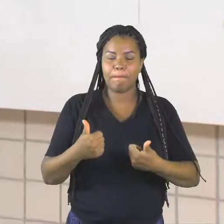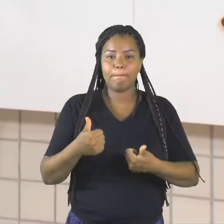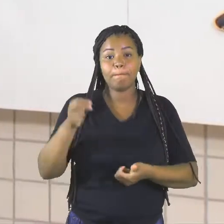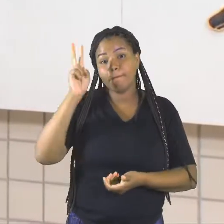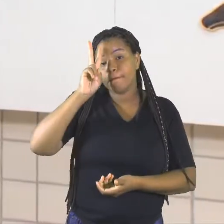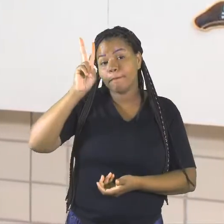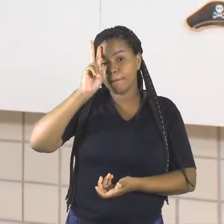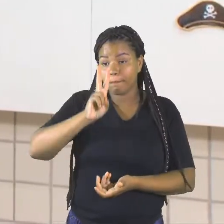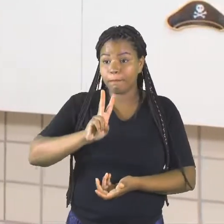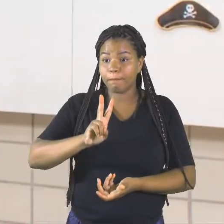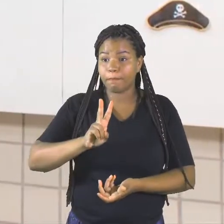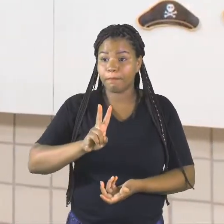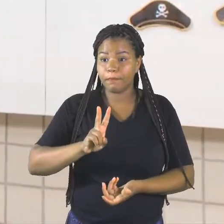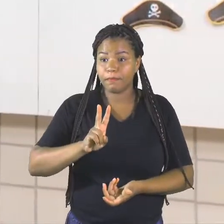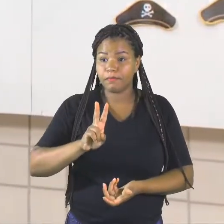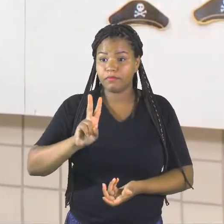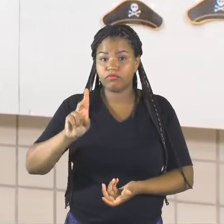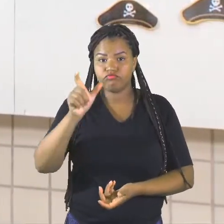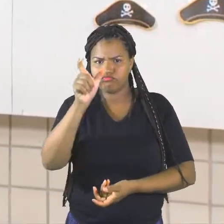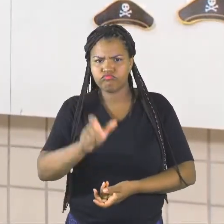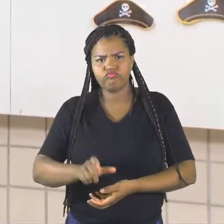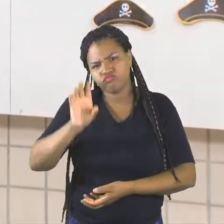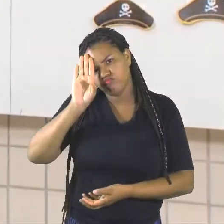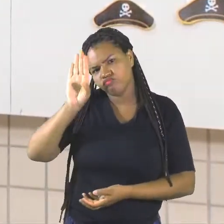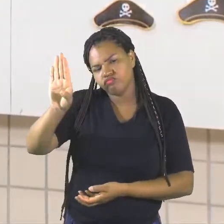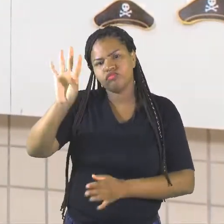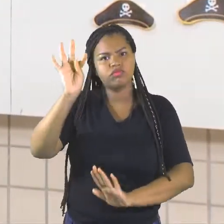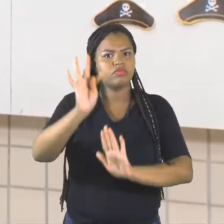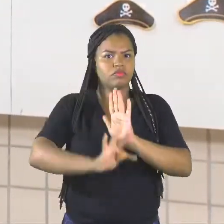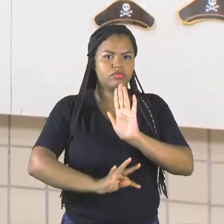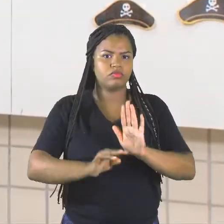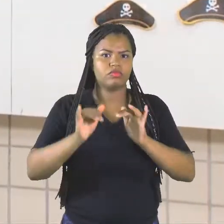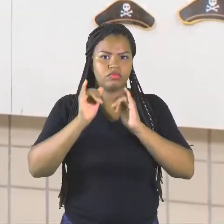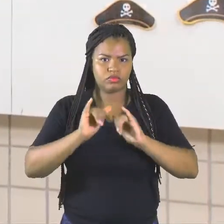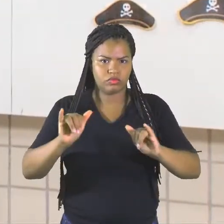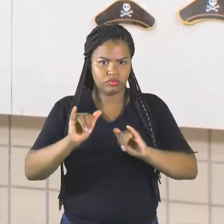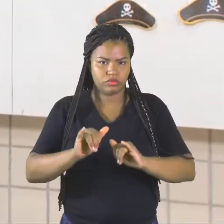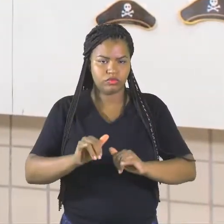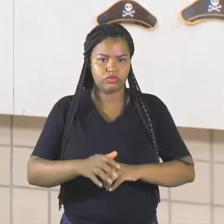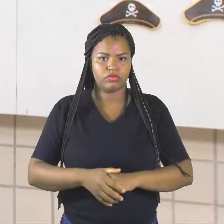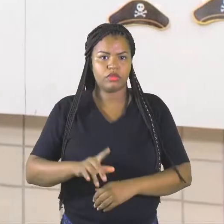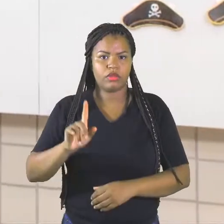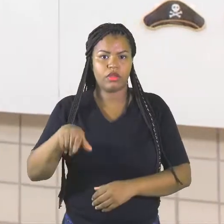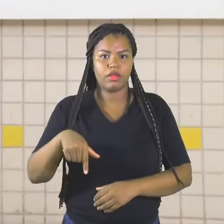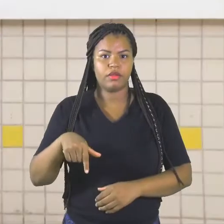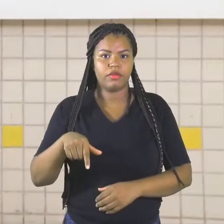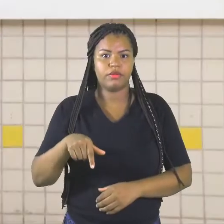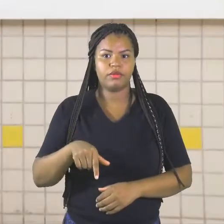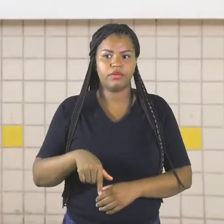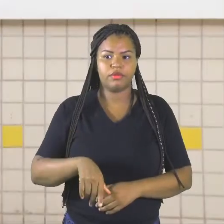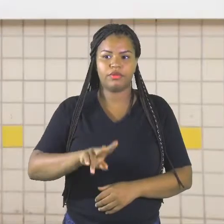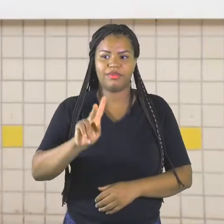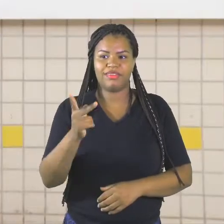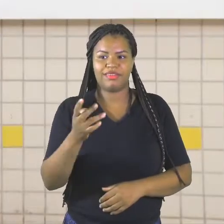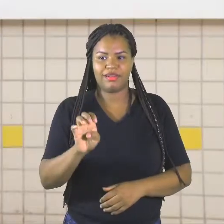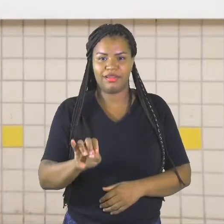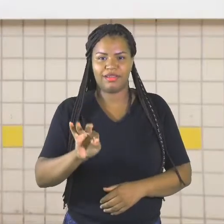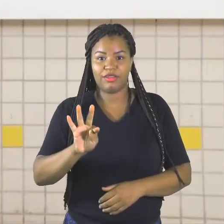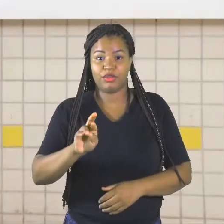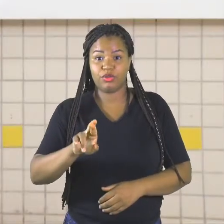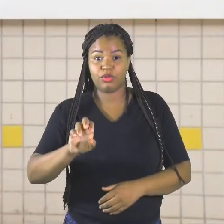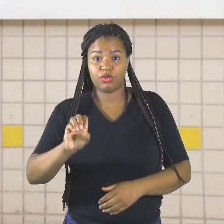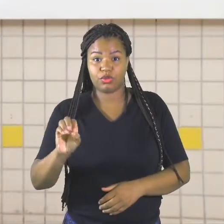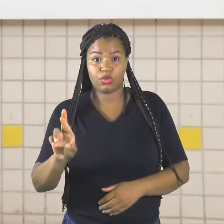do personagem principal desse texto narrativo? É o Eito, que